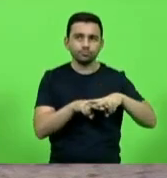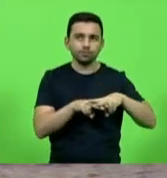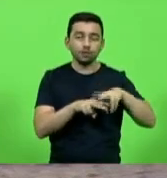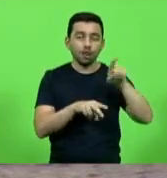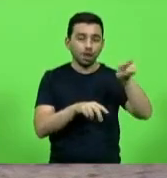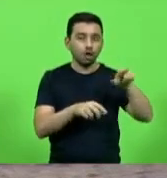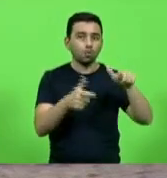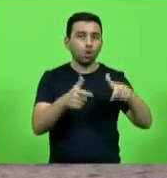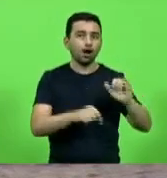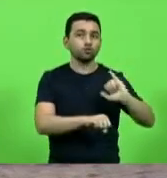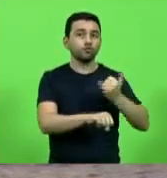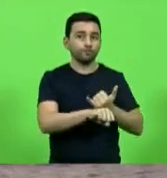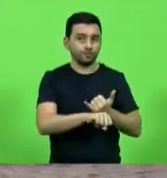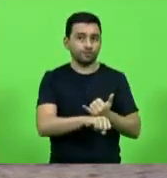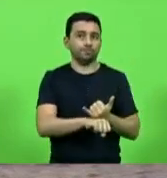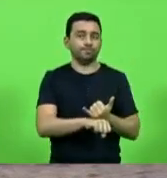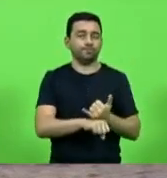Joinville.